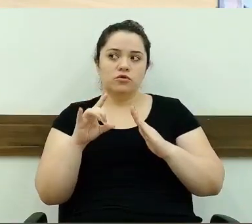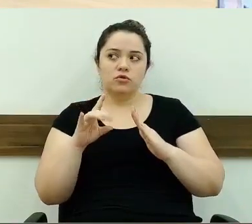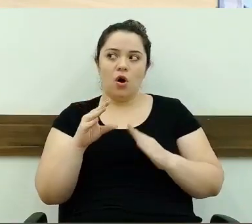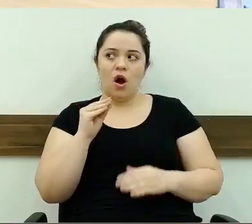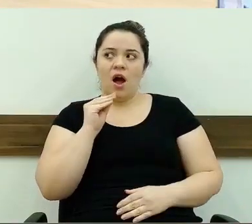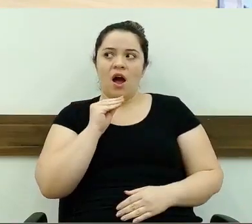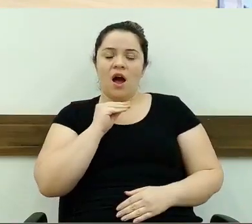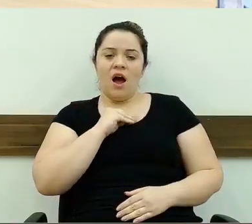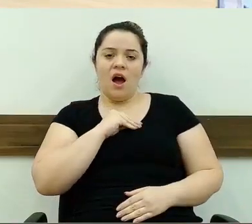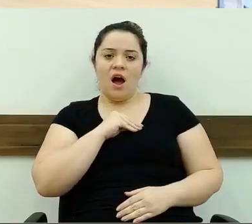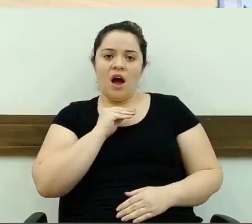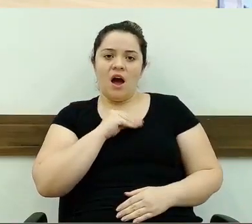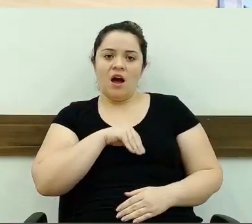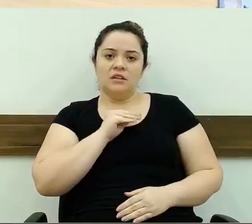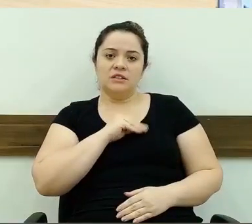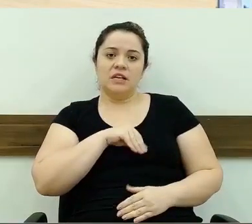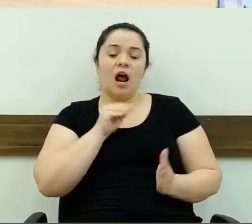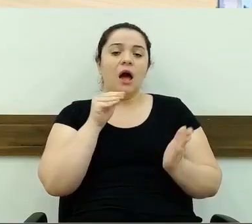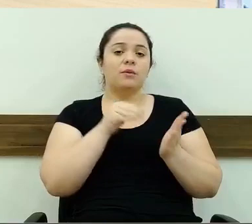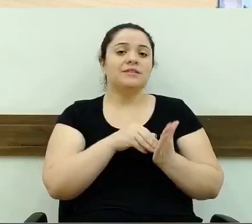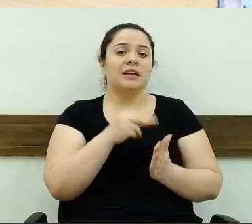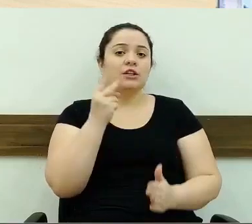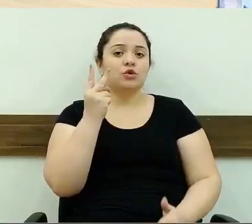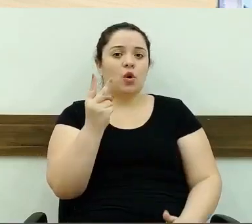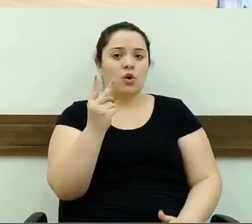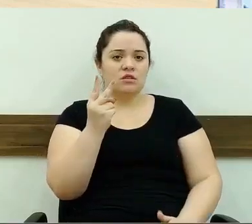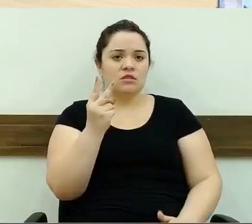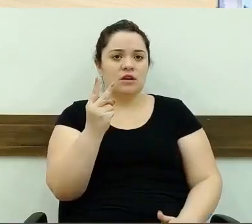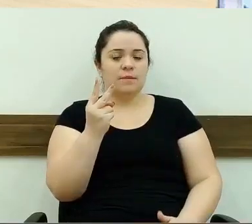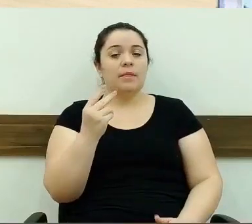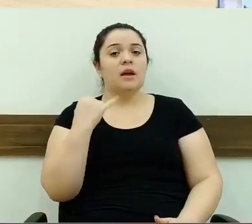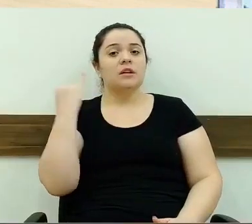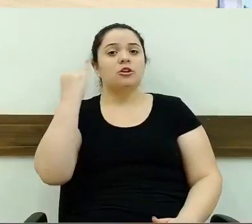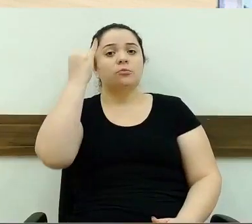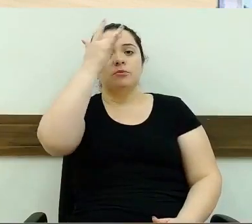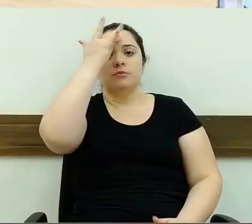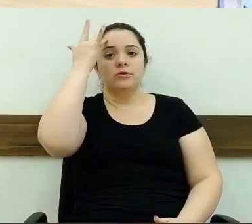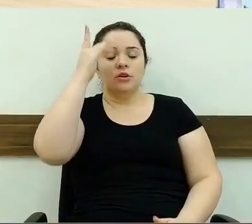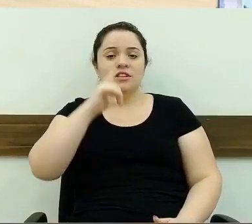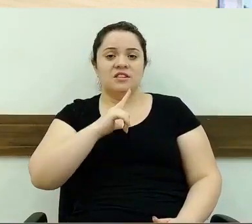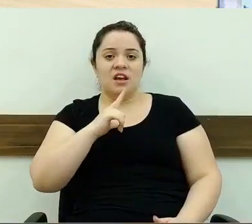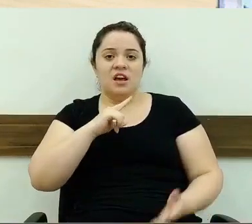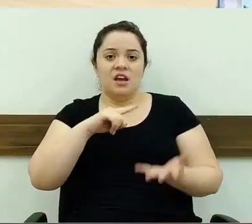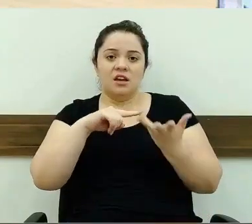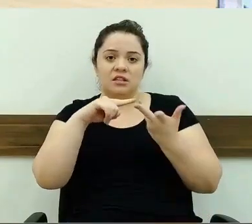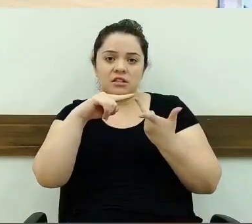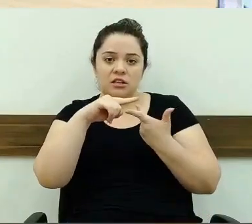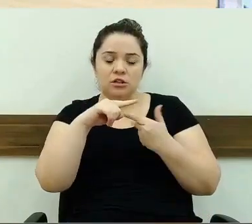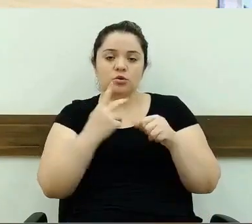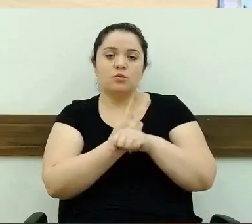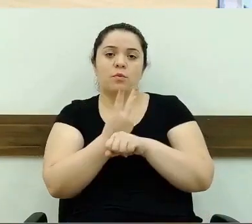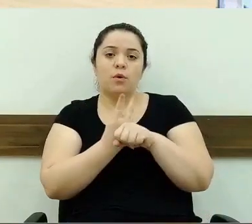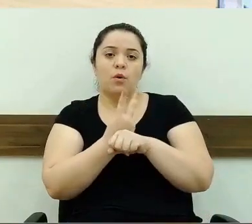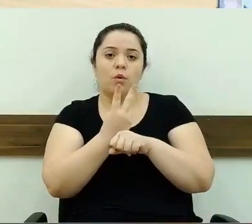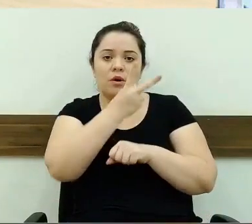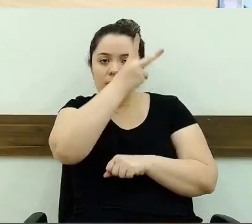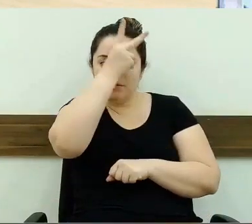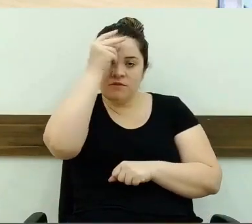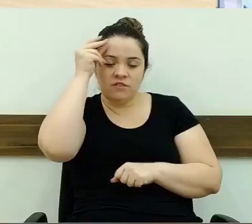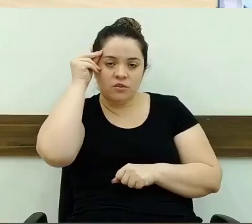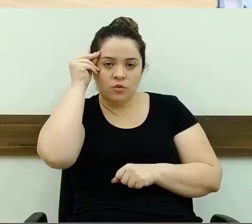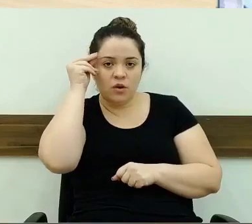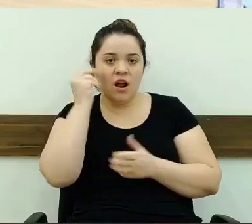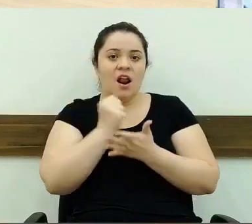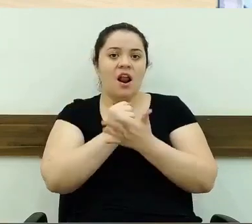Então, é de grande importância que as pessoas que têm esse requisito procurem a prefeitura, levem a documentação e